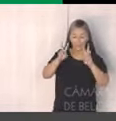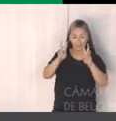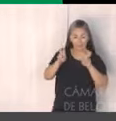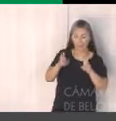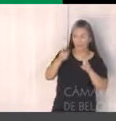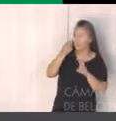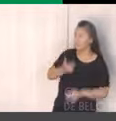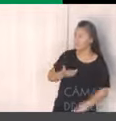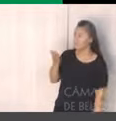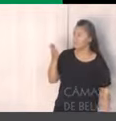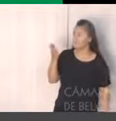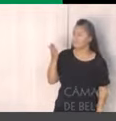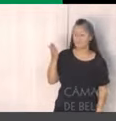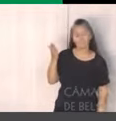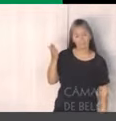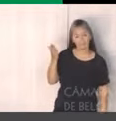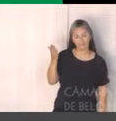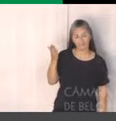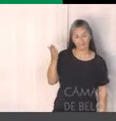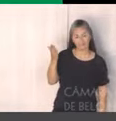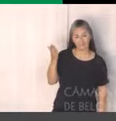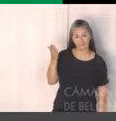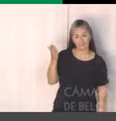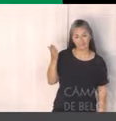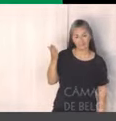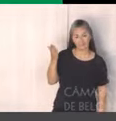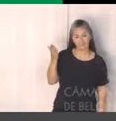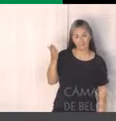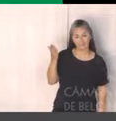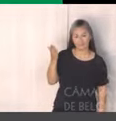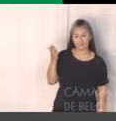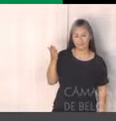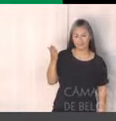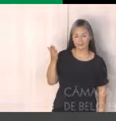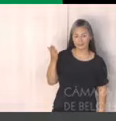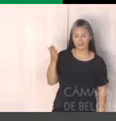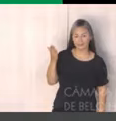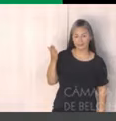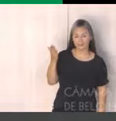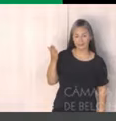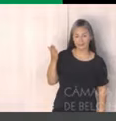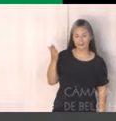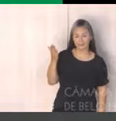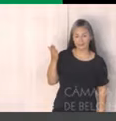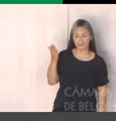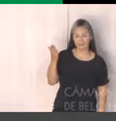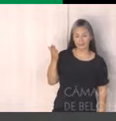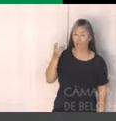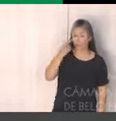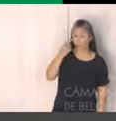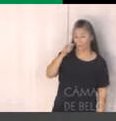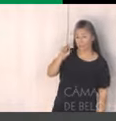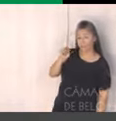ação governamental do período 22 a 25 e da lei orçamentária anual 22. Lá embaixo a gente